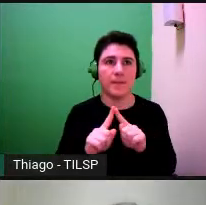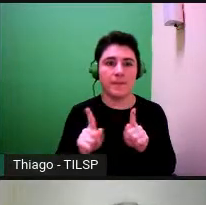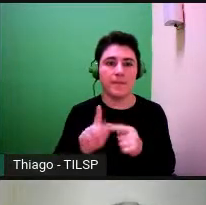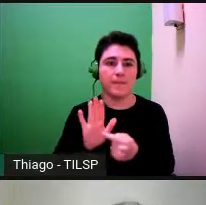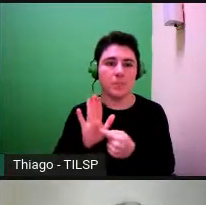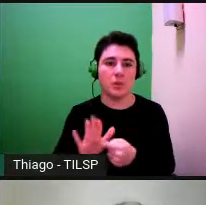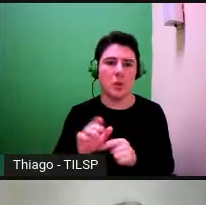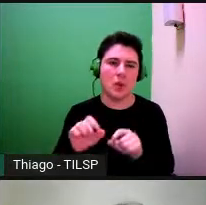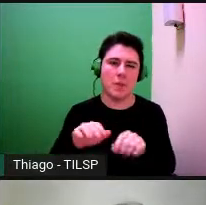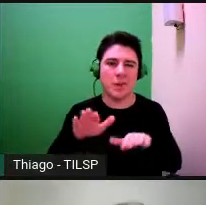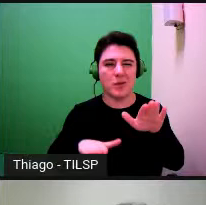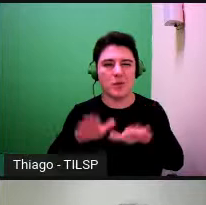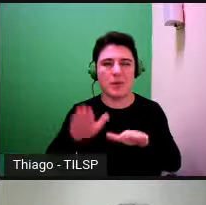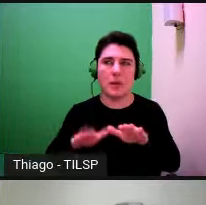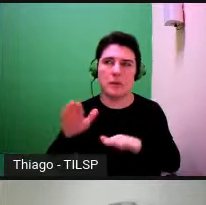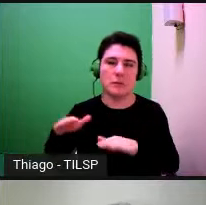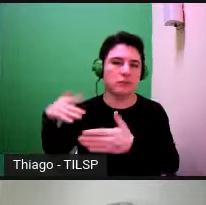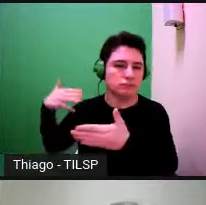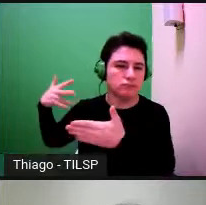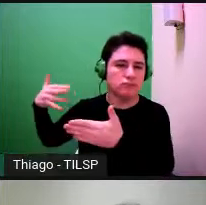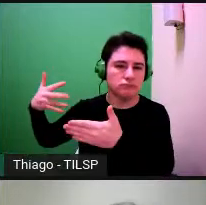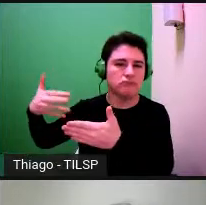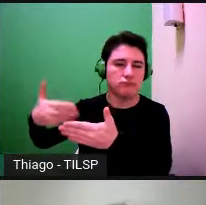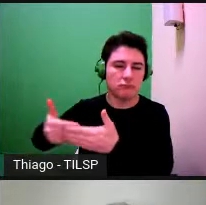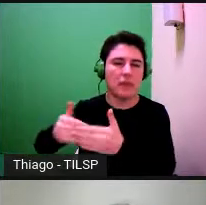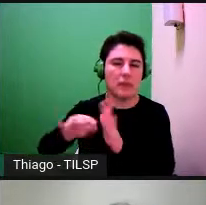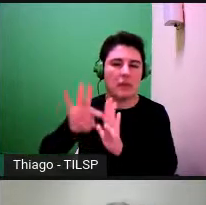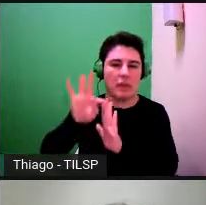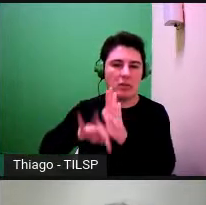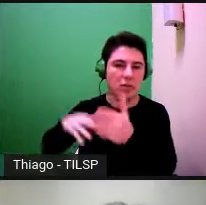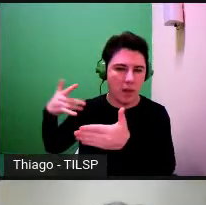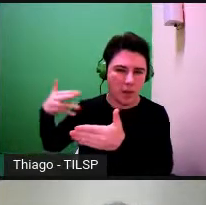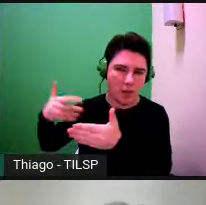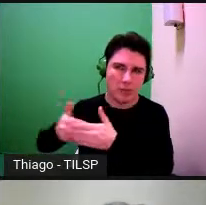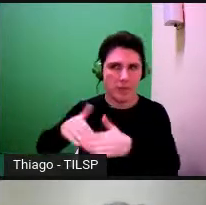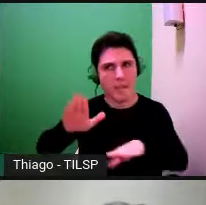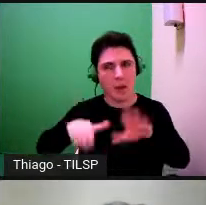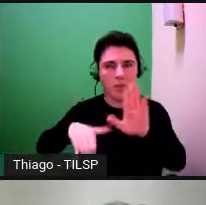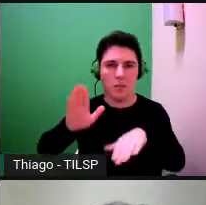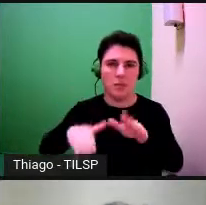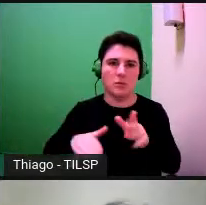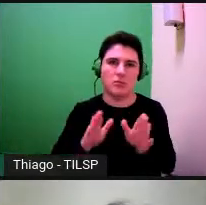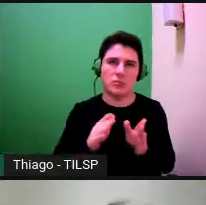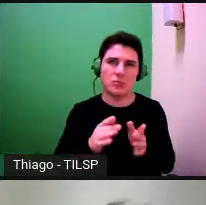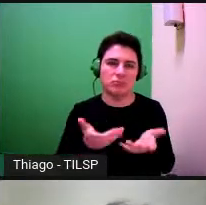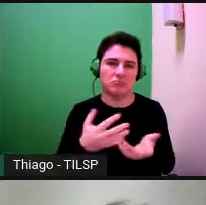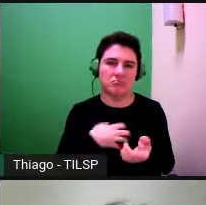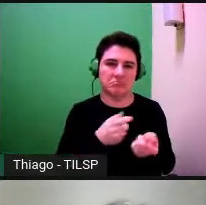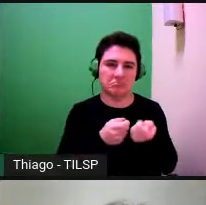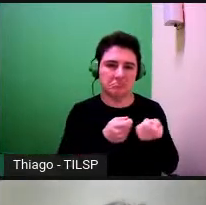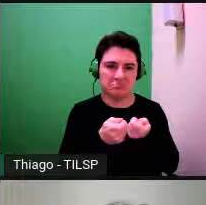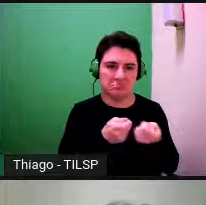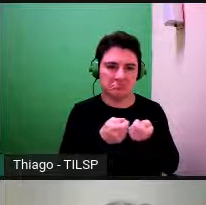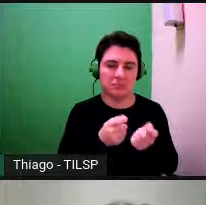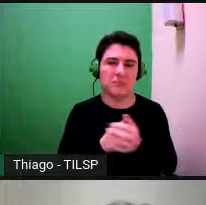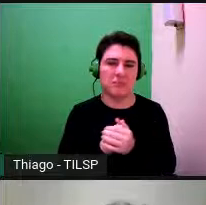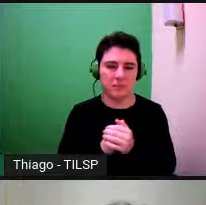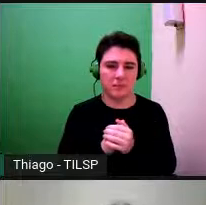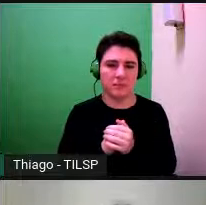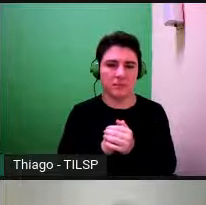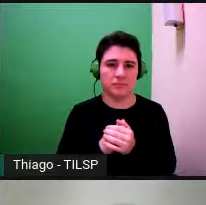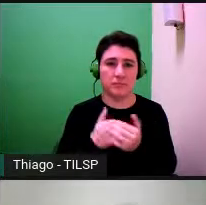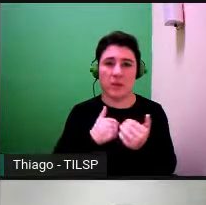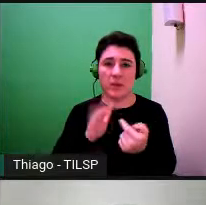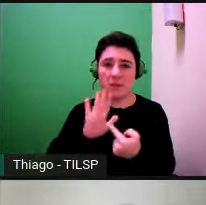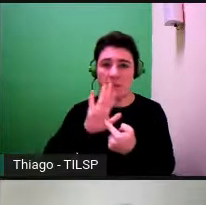mais ou menos longa cadeia textual mais ou menos assumida e mais ou menos controlada de forma explícita eu mostro